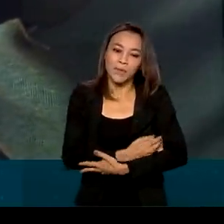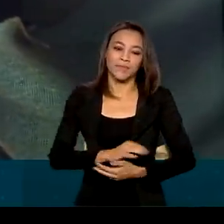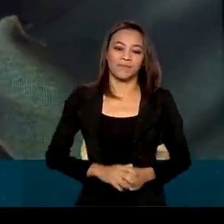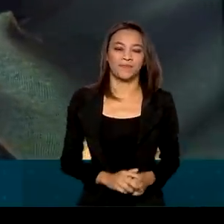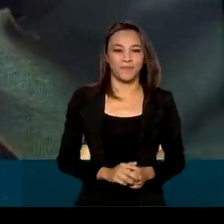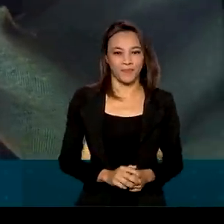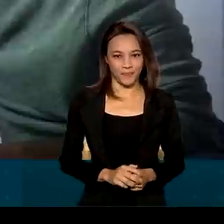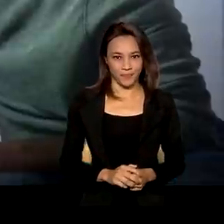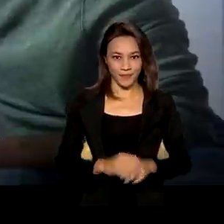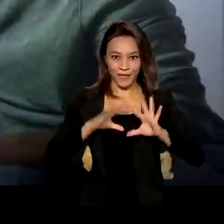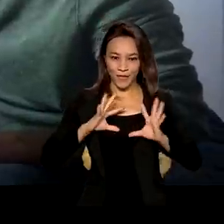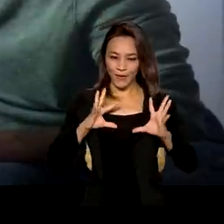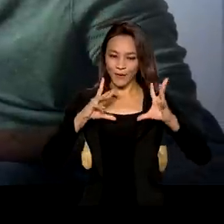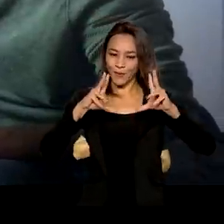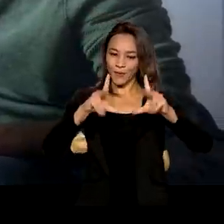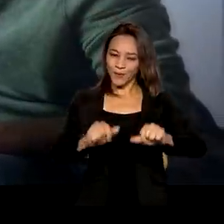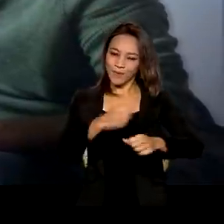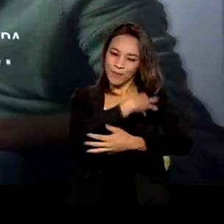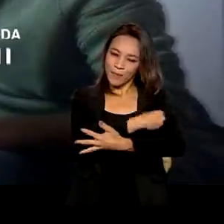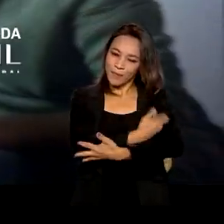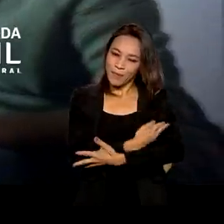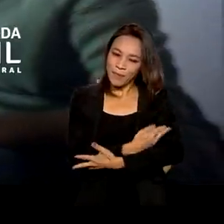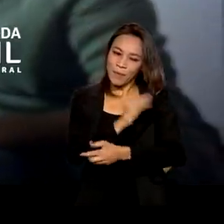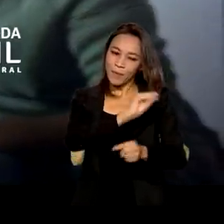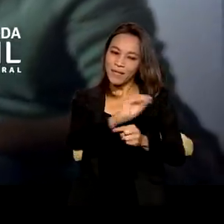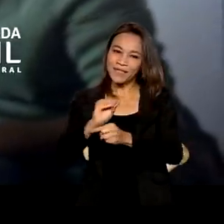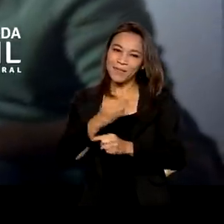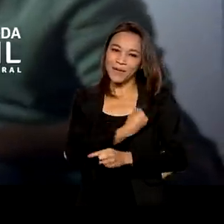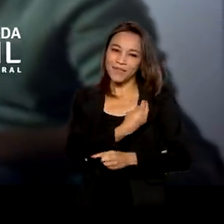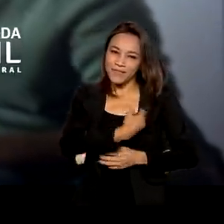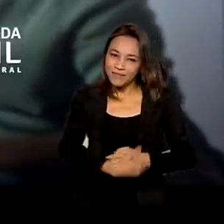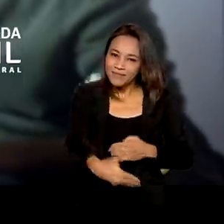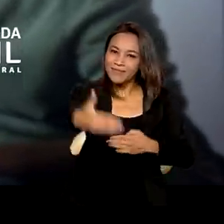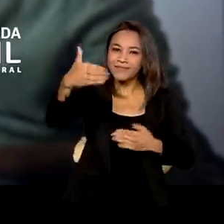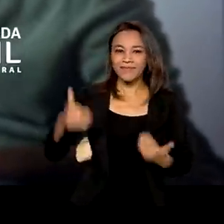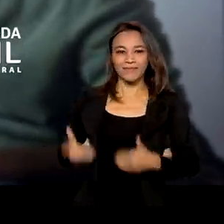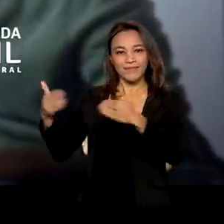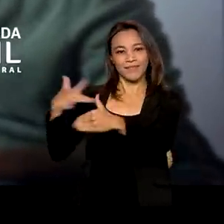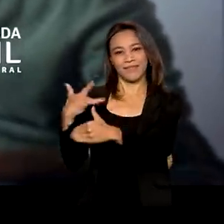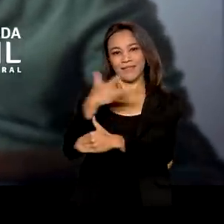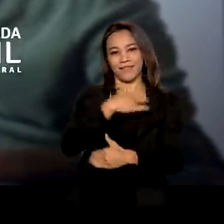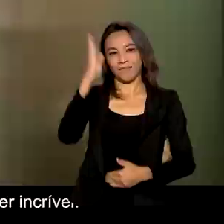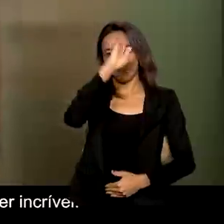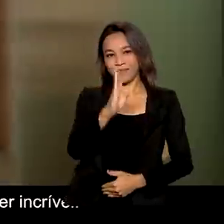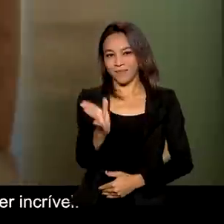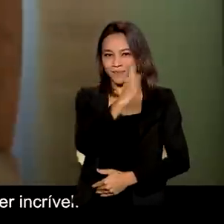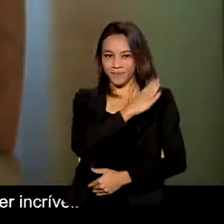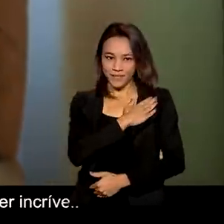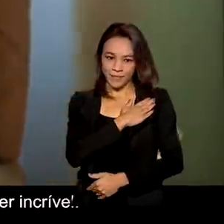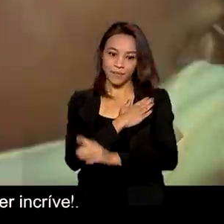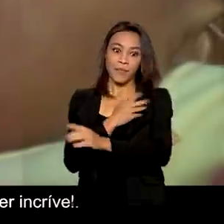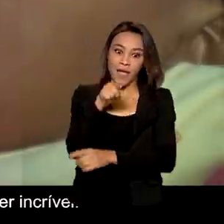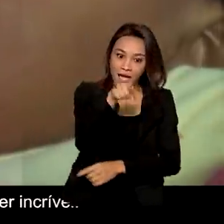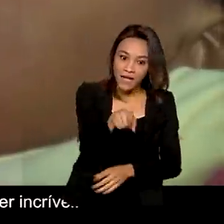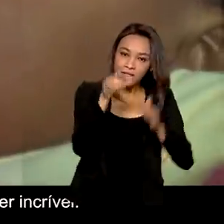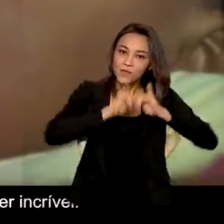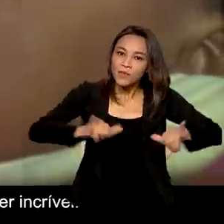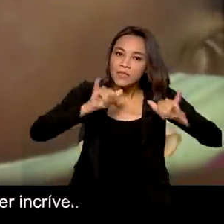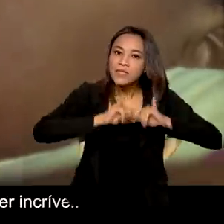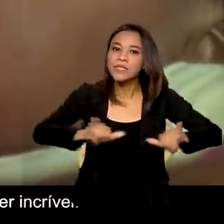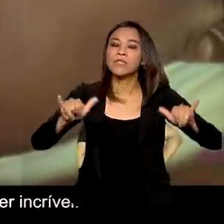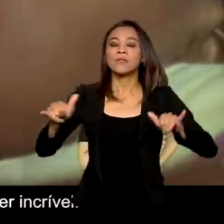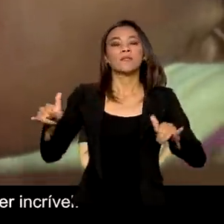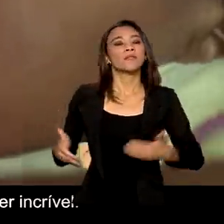amamentação. É proteção para a vida inteira. Ministério da Saúde e Governo Federal. Pátria Amada Brasil. A campanha de amamentação do